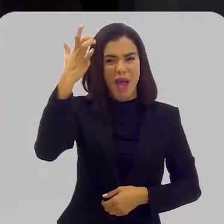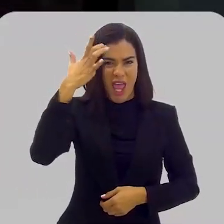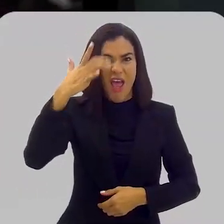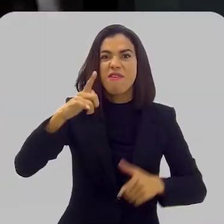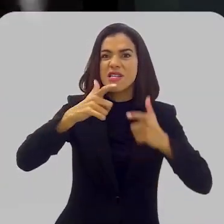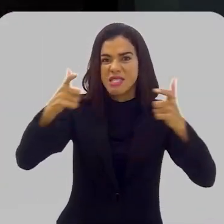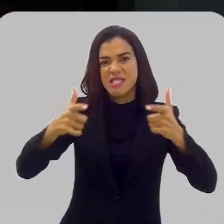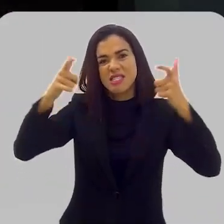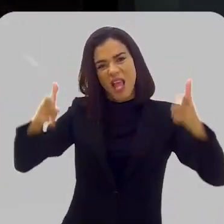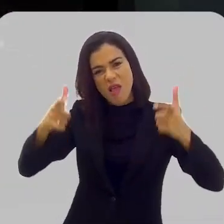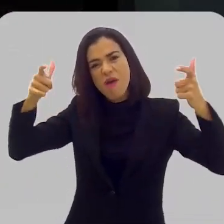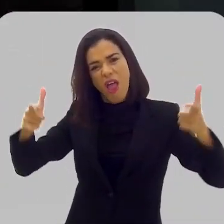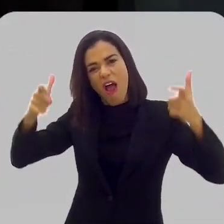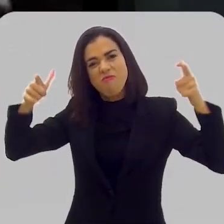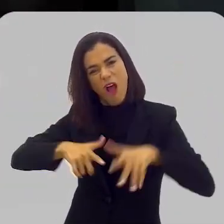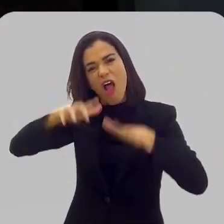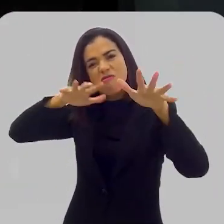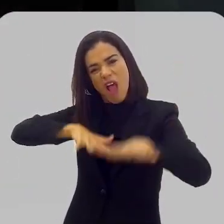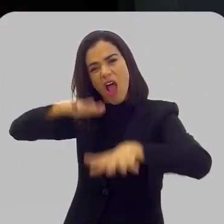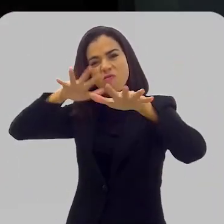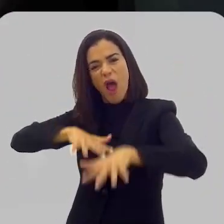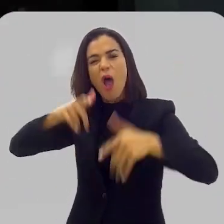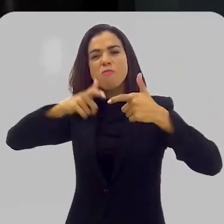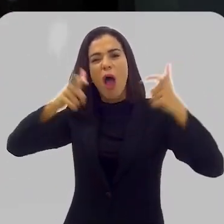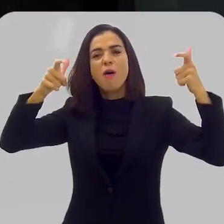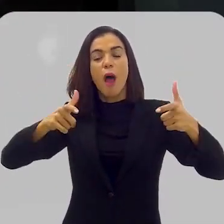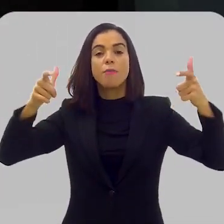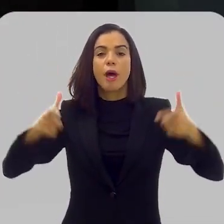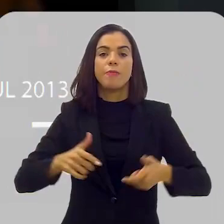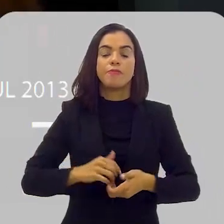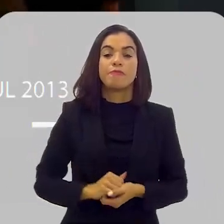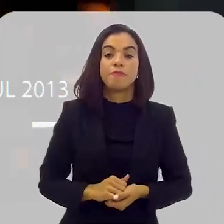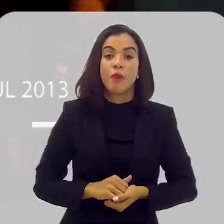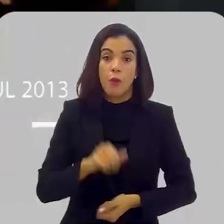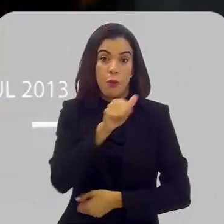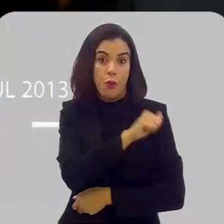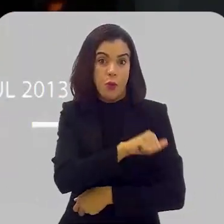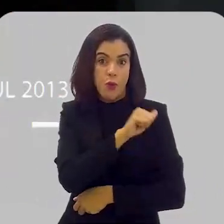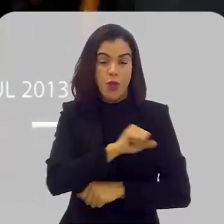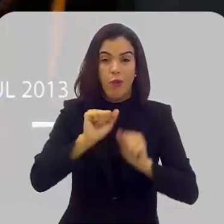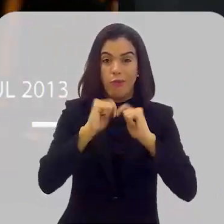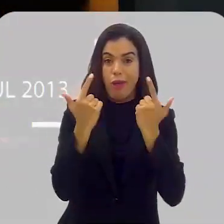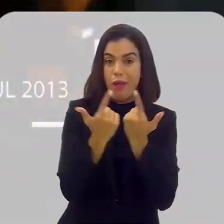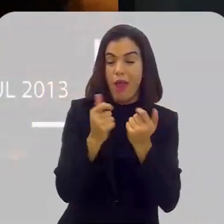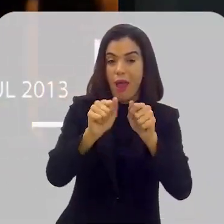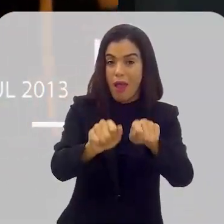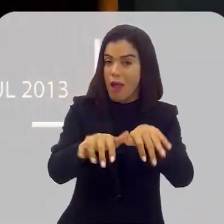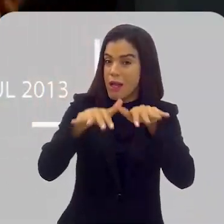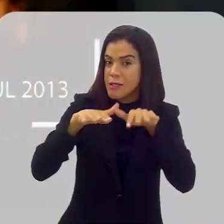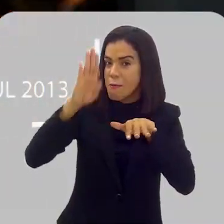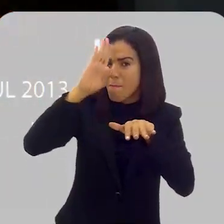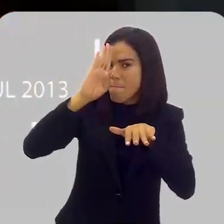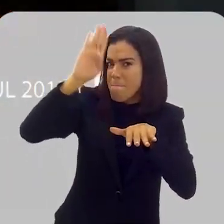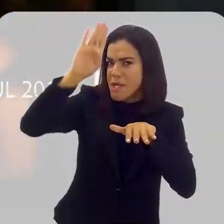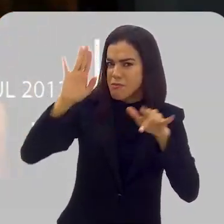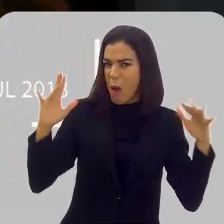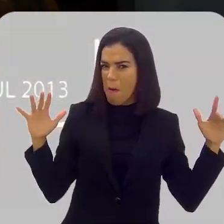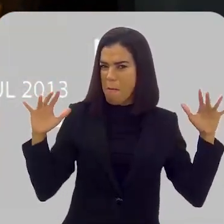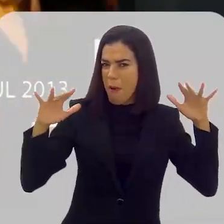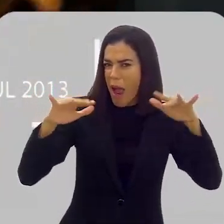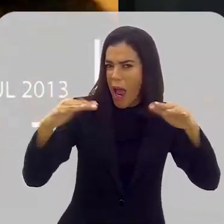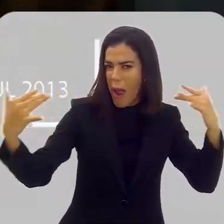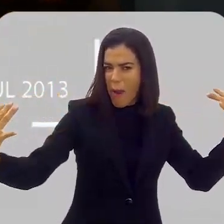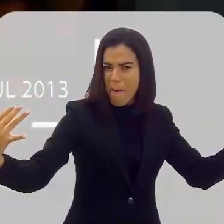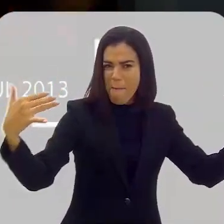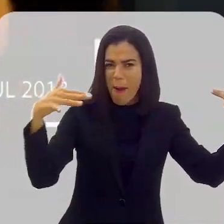Amanhã vai ser maior! Amanhã vai ser maior! Amanhã vai ser No Rio, a alerje foi um dos principais